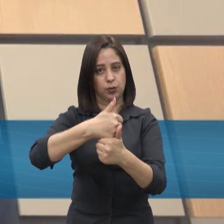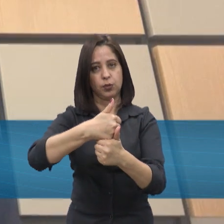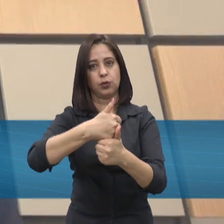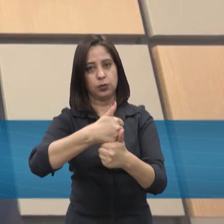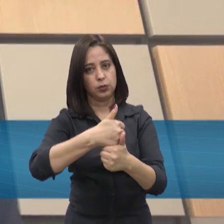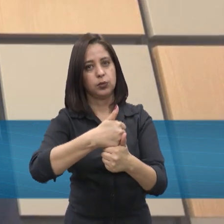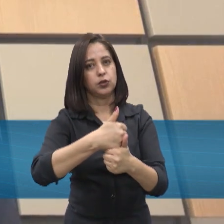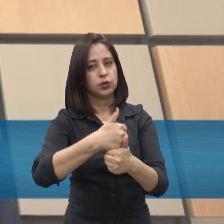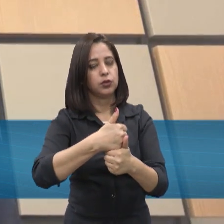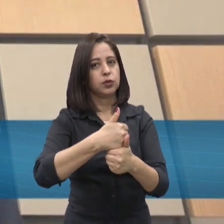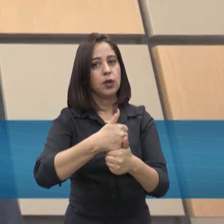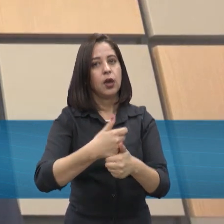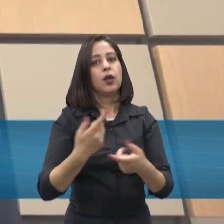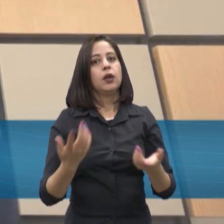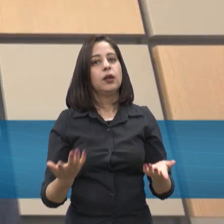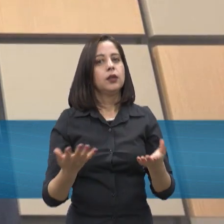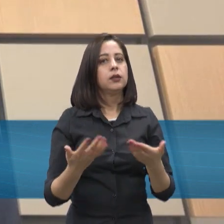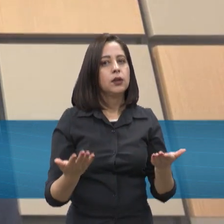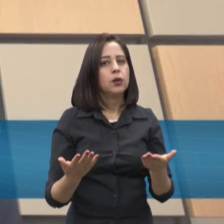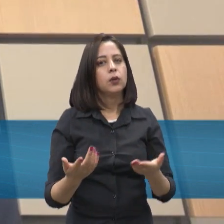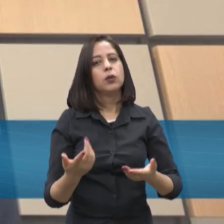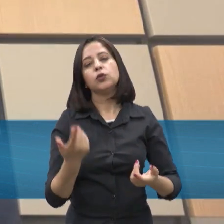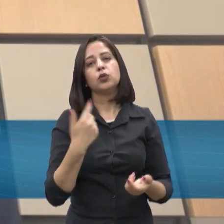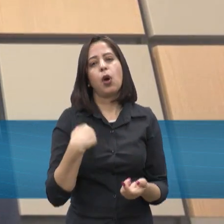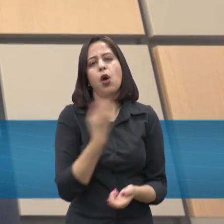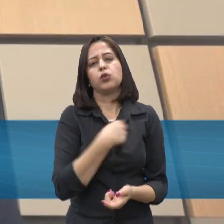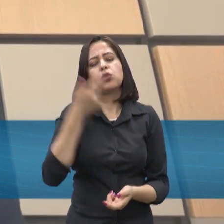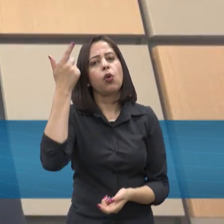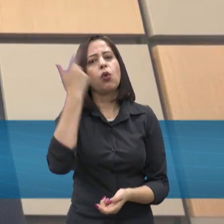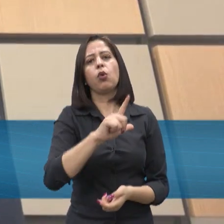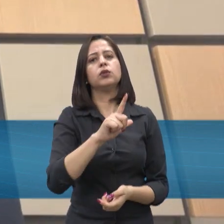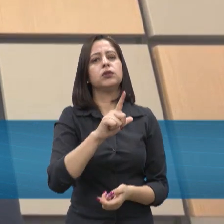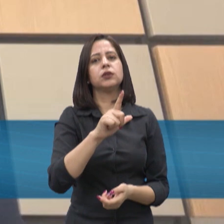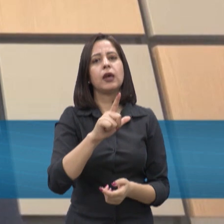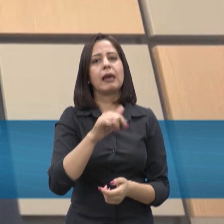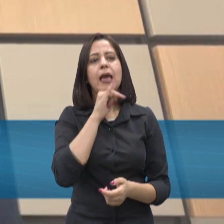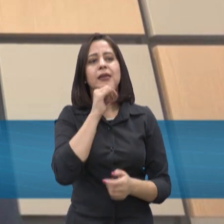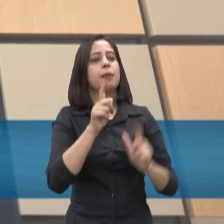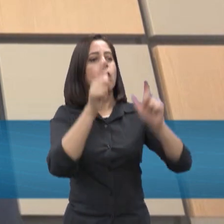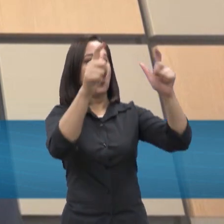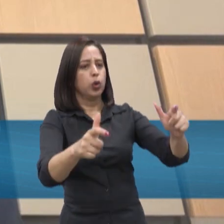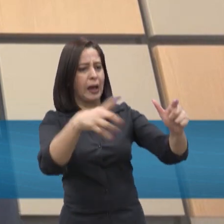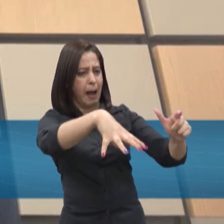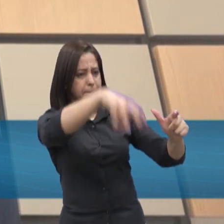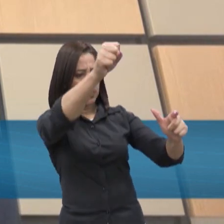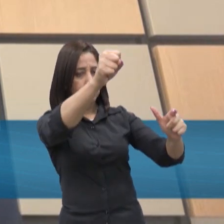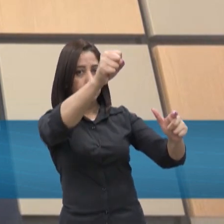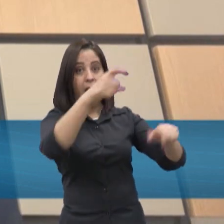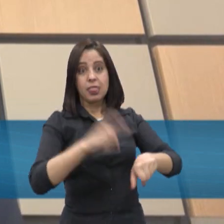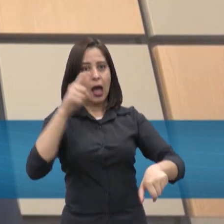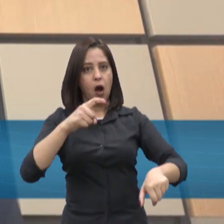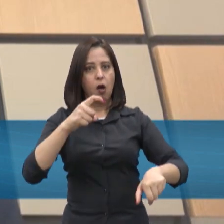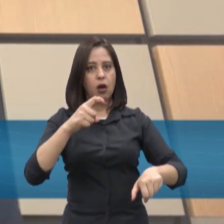ficar mais fácil o entendimento, e a gente consegue restabelecer, sem precisar deslocar uma equipe, sem ir ao local, então a gente tem